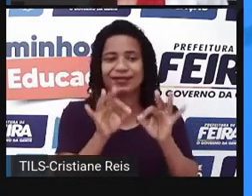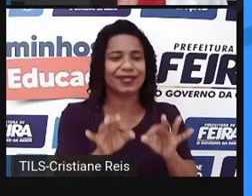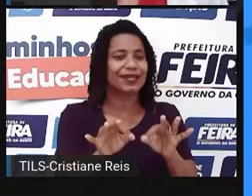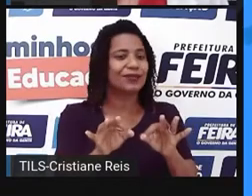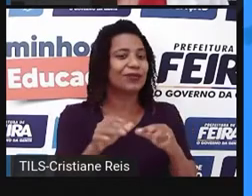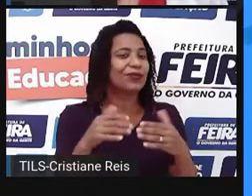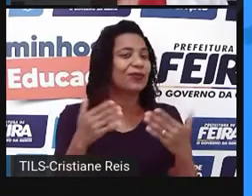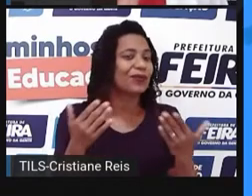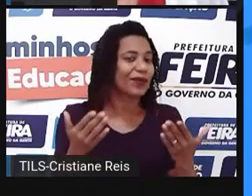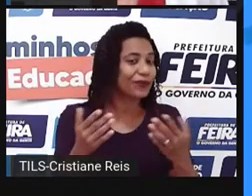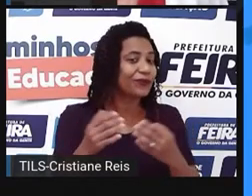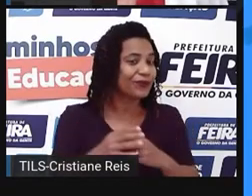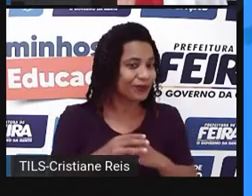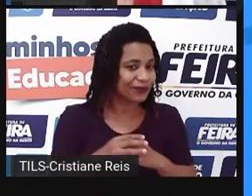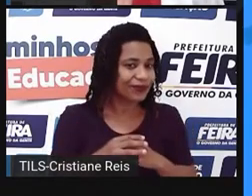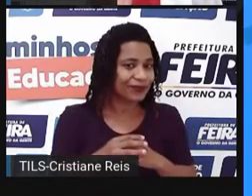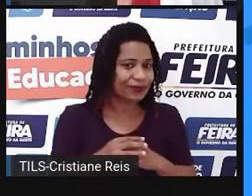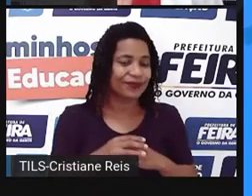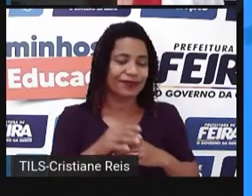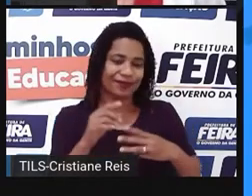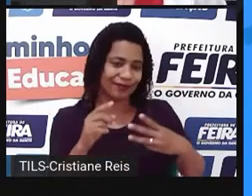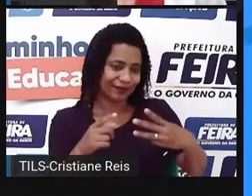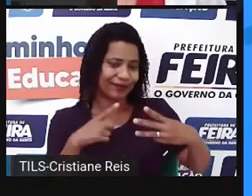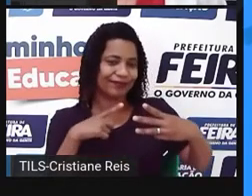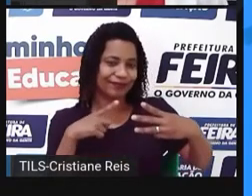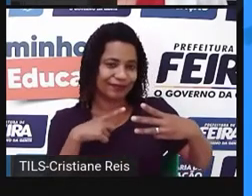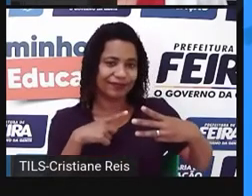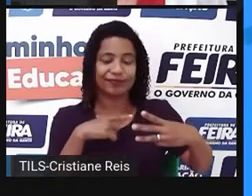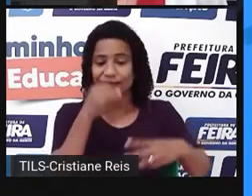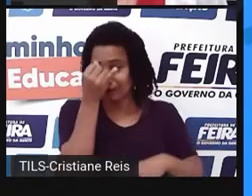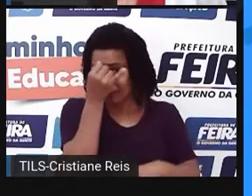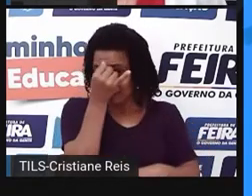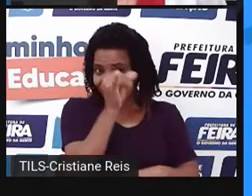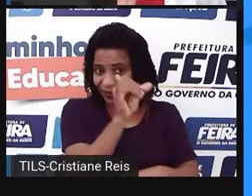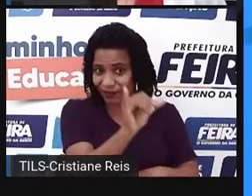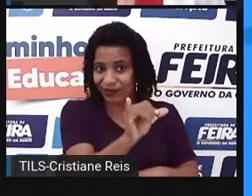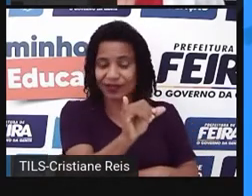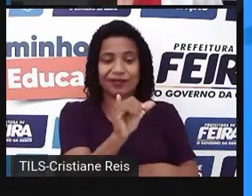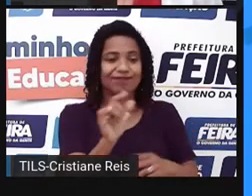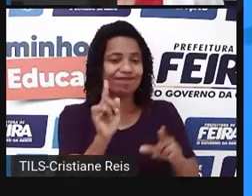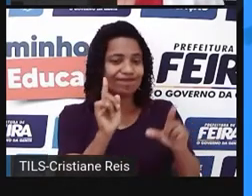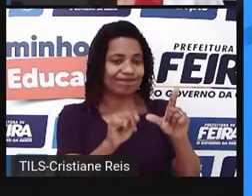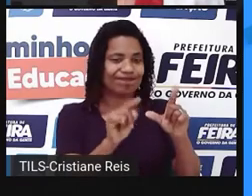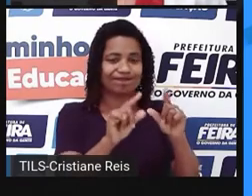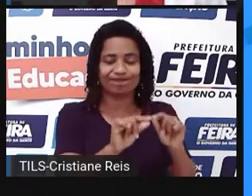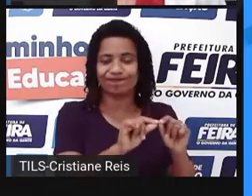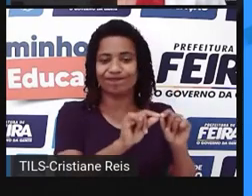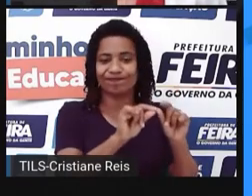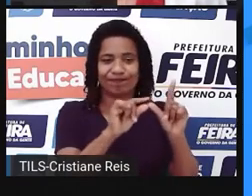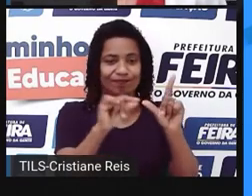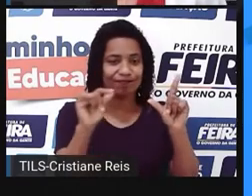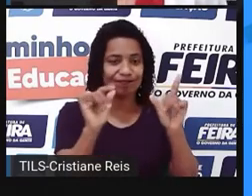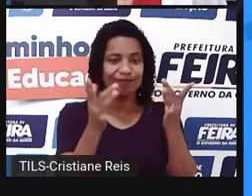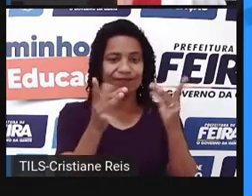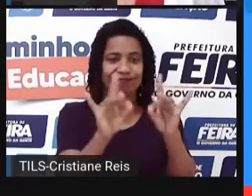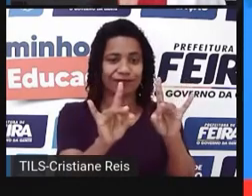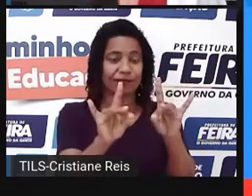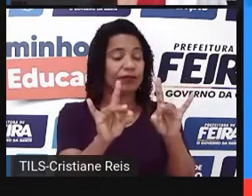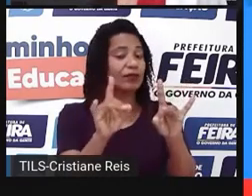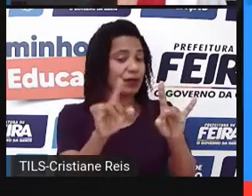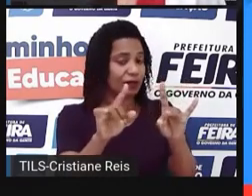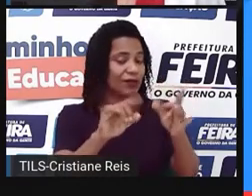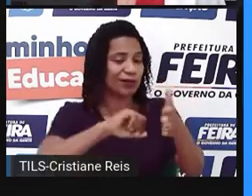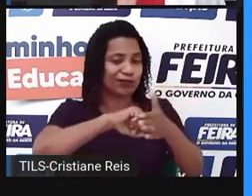como nós devemos agir, é esta daqui. Evitar, né? Clicar em qualquer link e marcá-lo como spam.